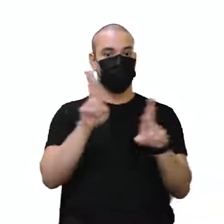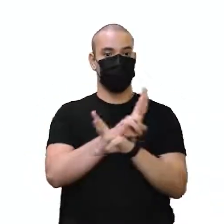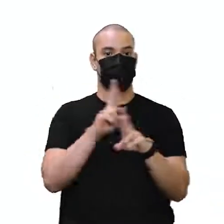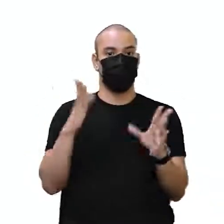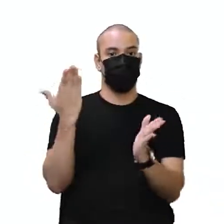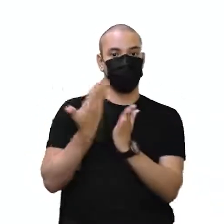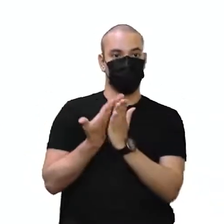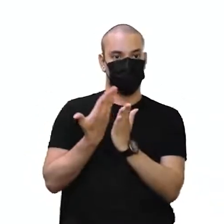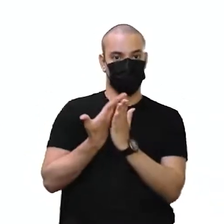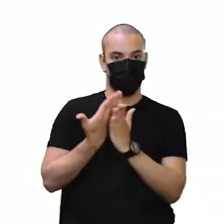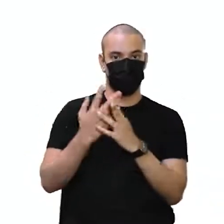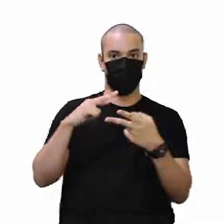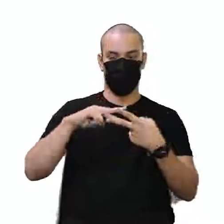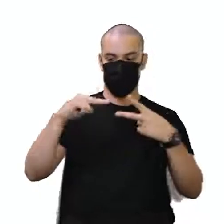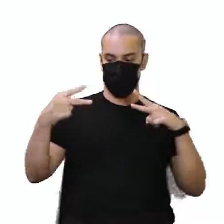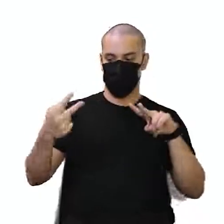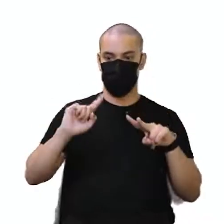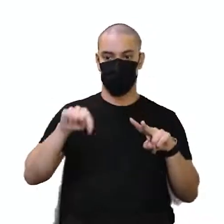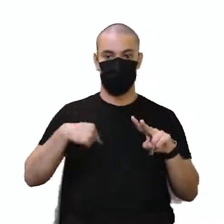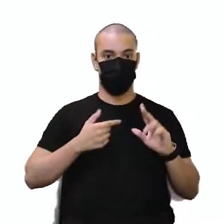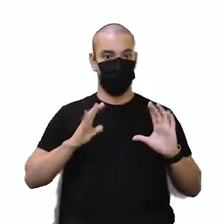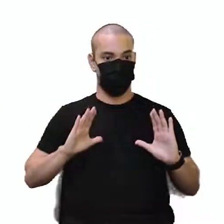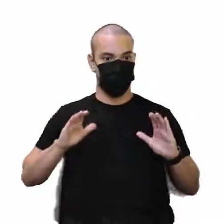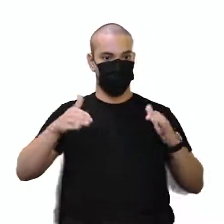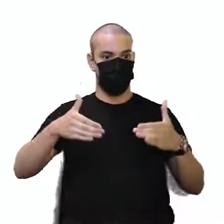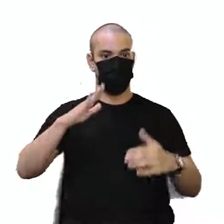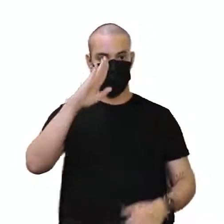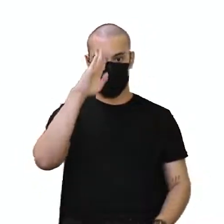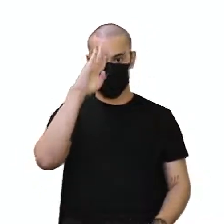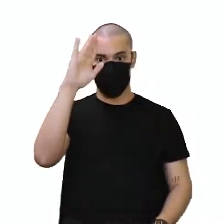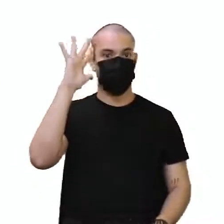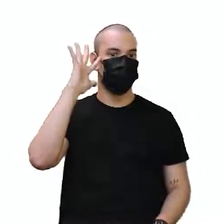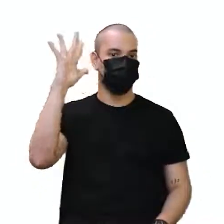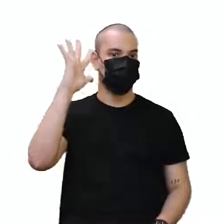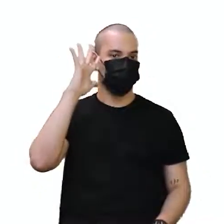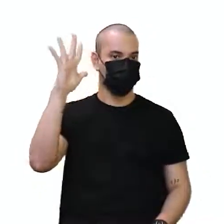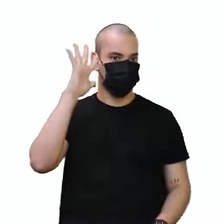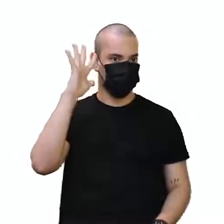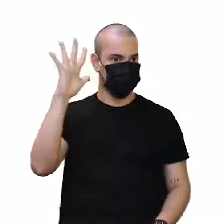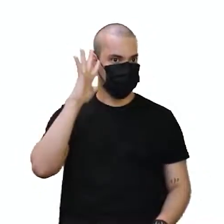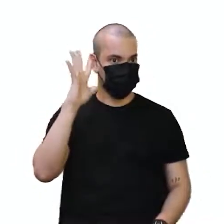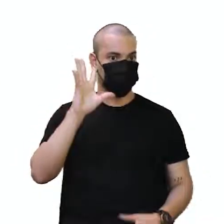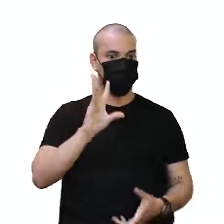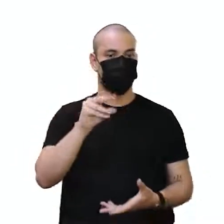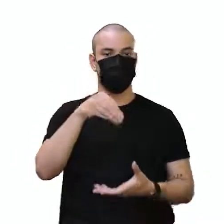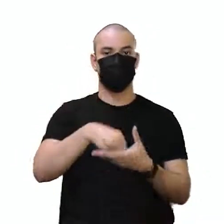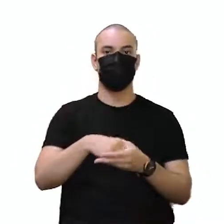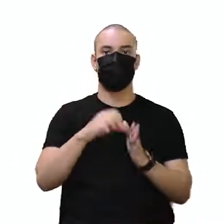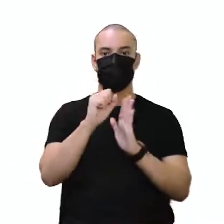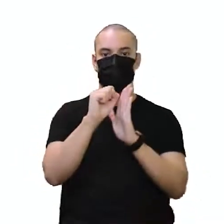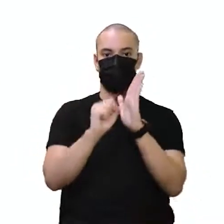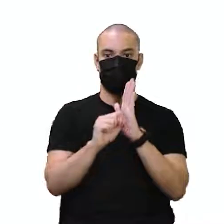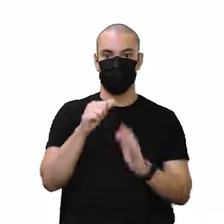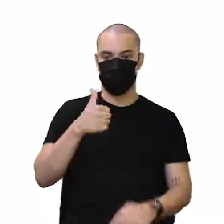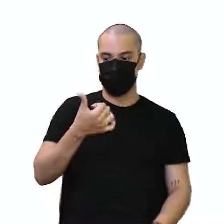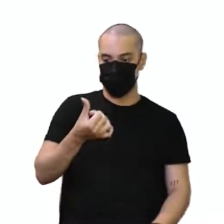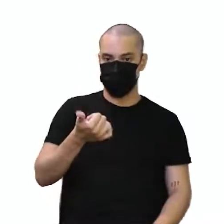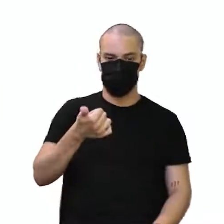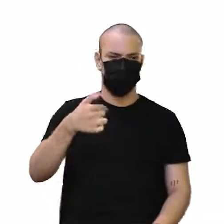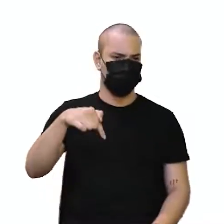estudo da genética, a gente foca nas principais teorias, né? Desde o século XVI,